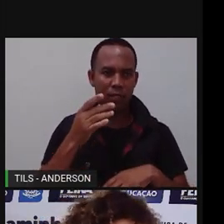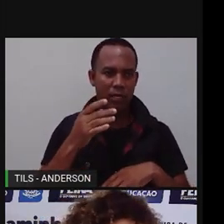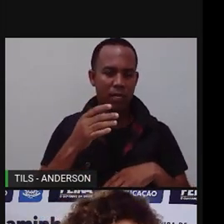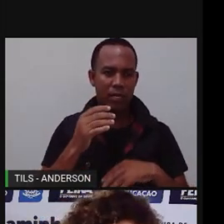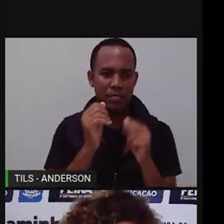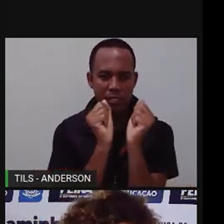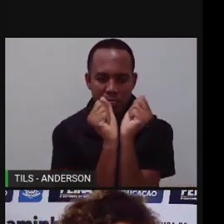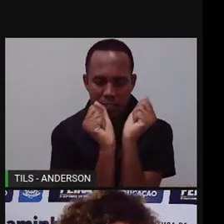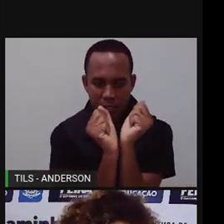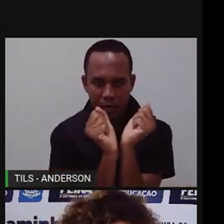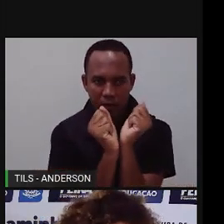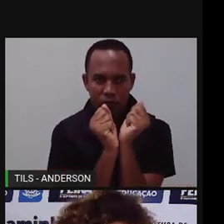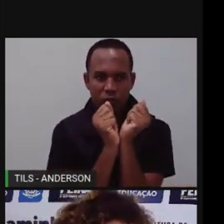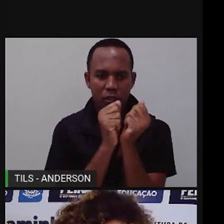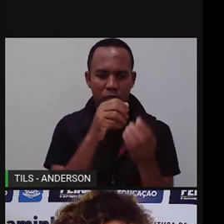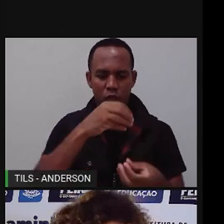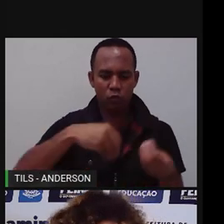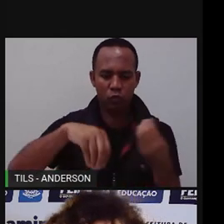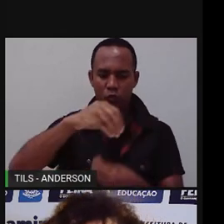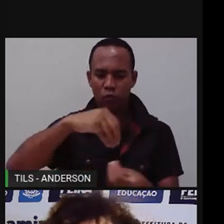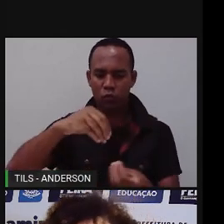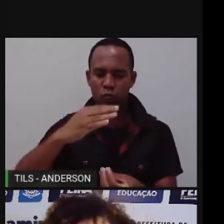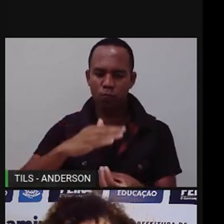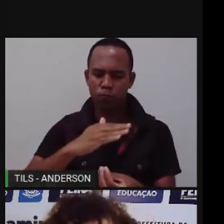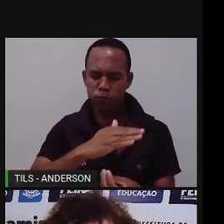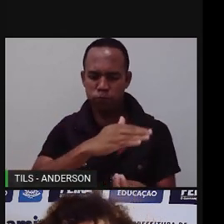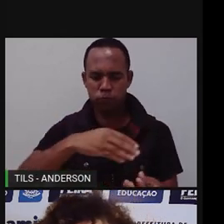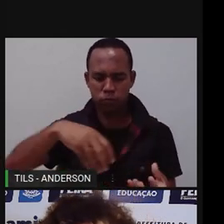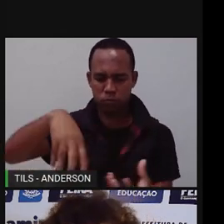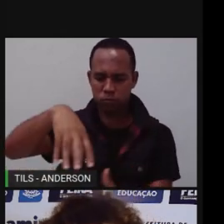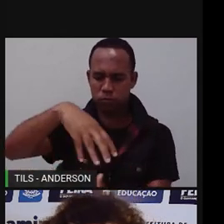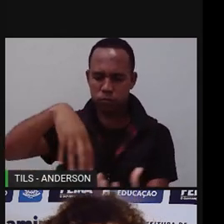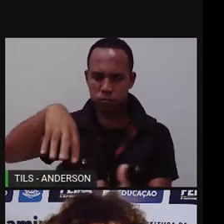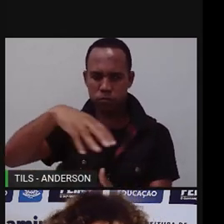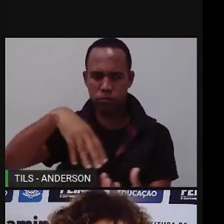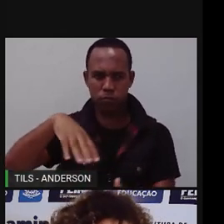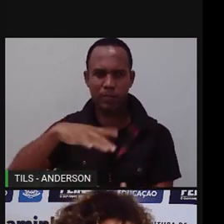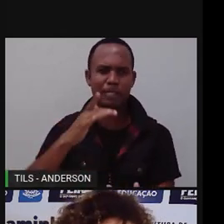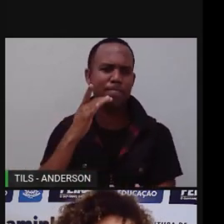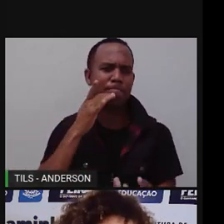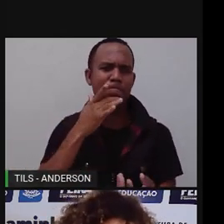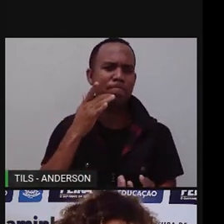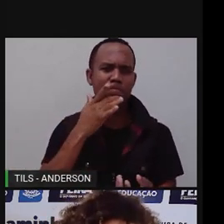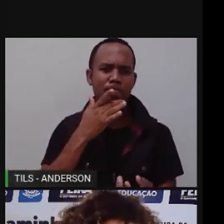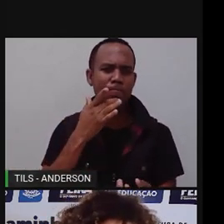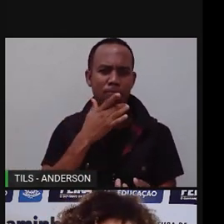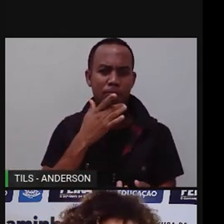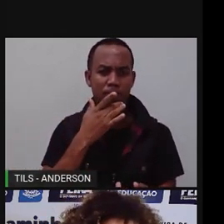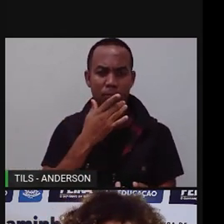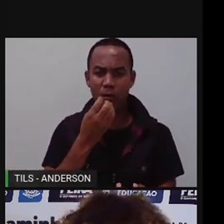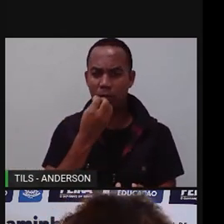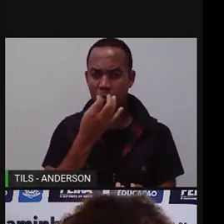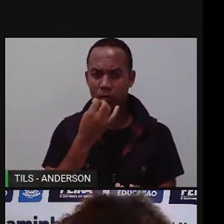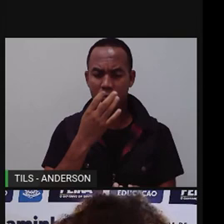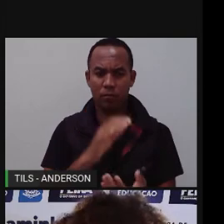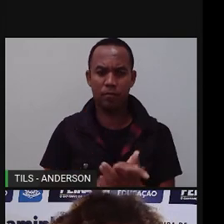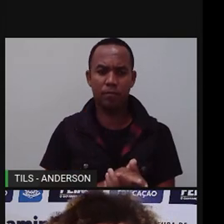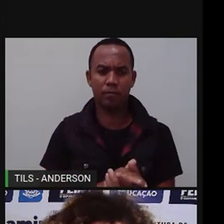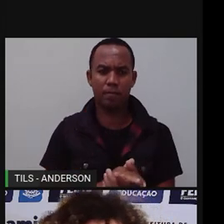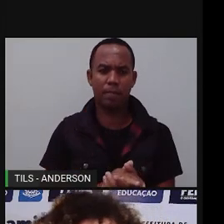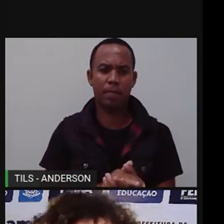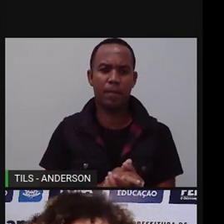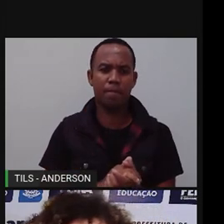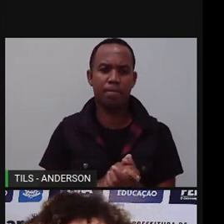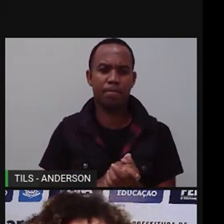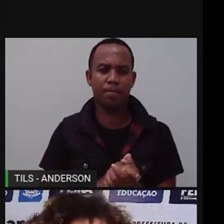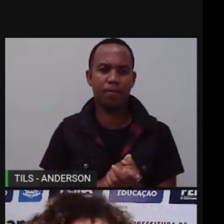essas sobras, o pé, o rabo. E aí acaba, assim, surgindo a feijoada, né? Um prato muito bom, com pimenta,